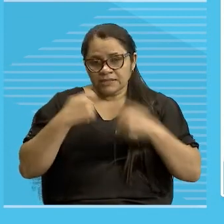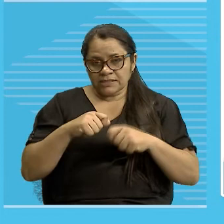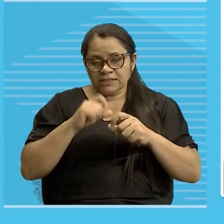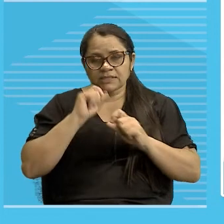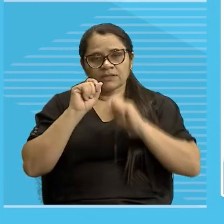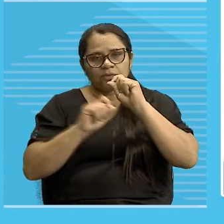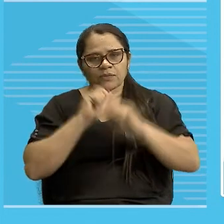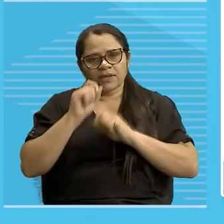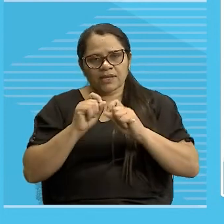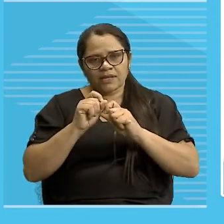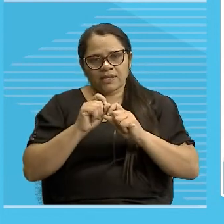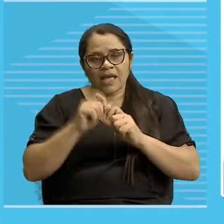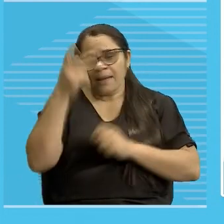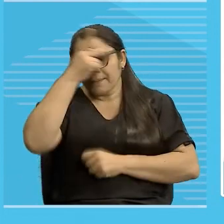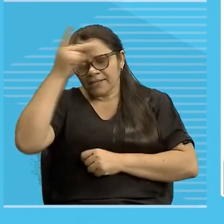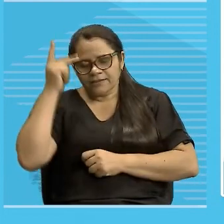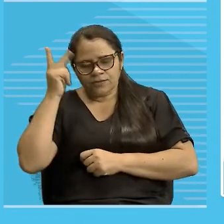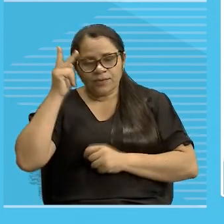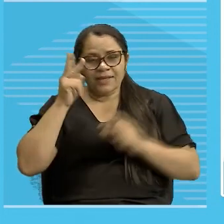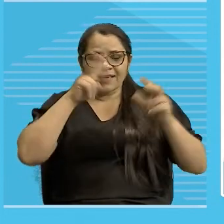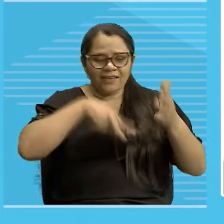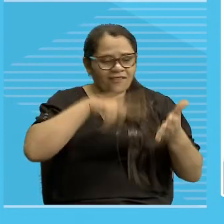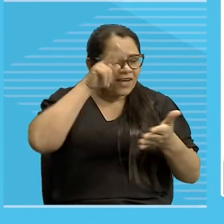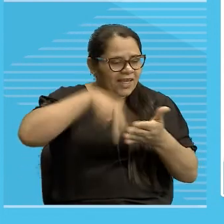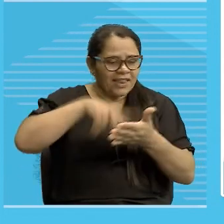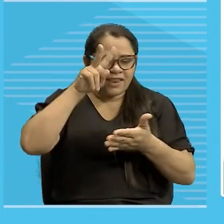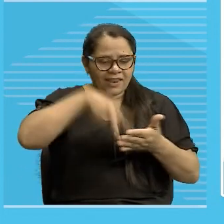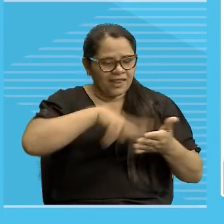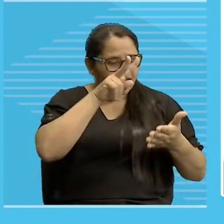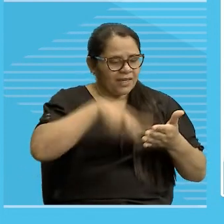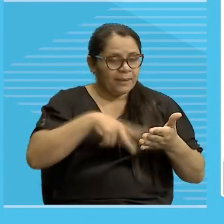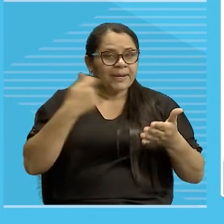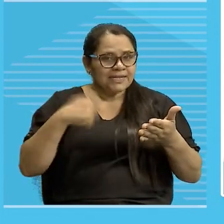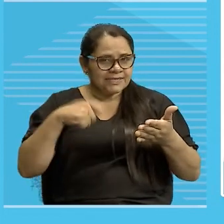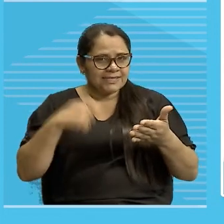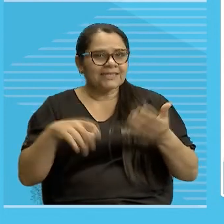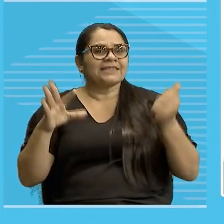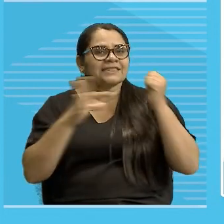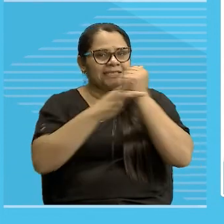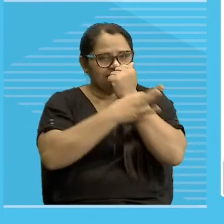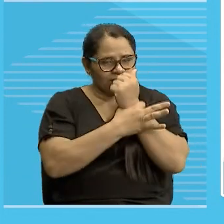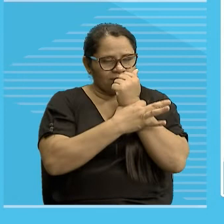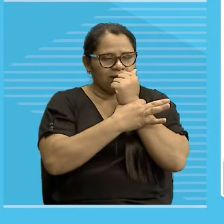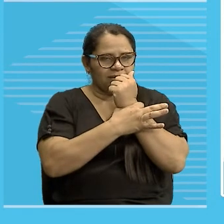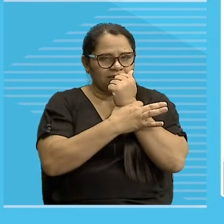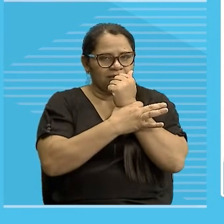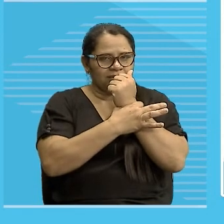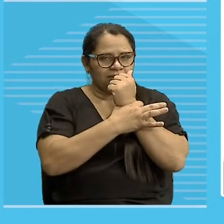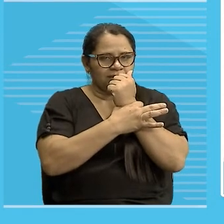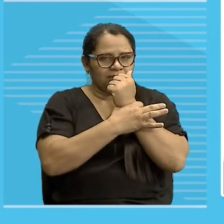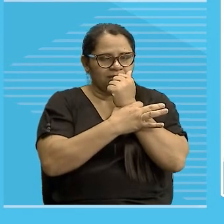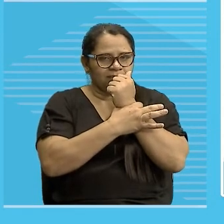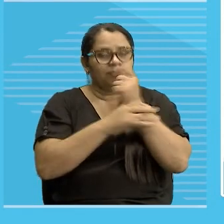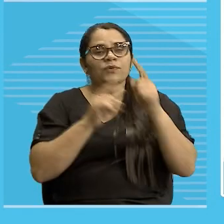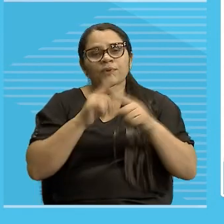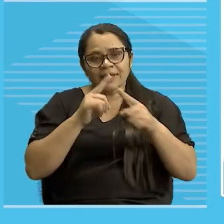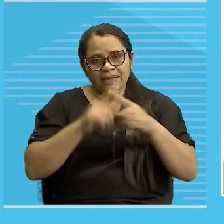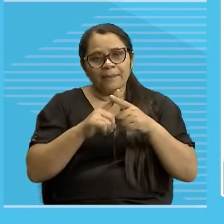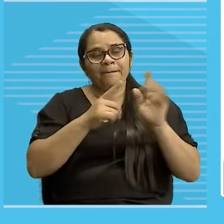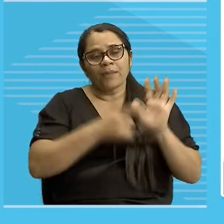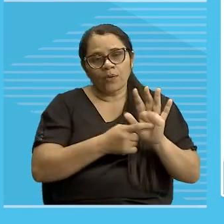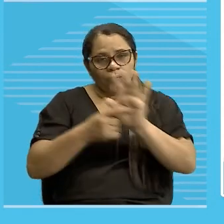o seu leitor seguro daquilo que você está dizendo, então, isso é demonstrar conhecimento dos mecanismos, tá,